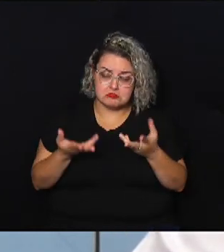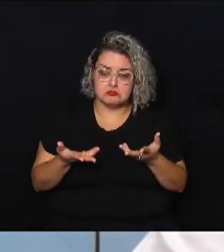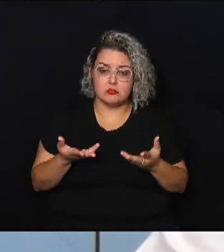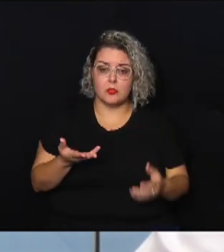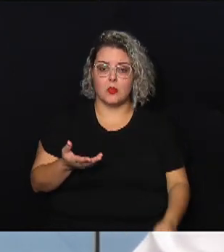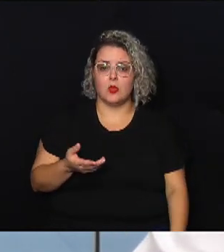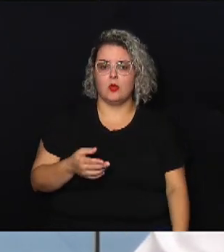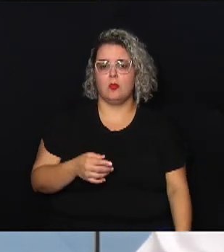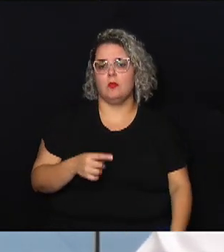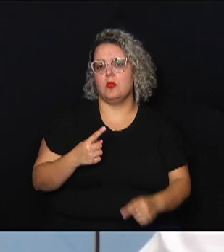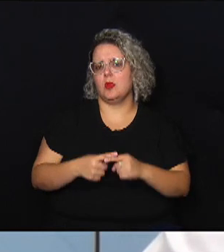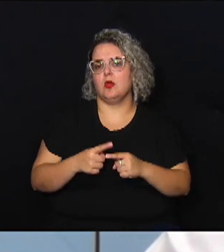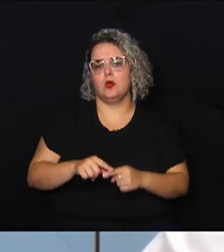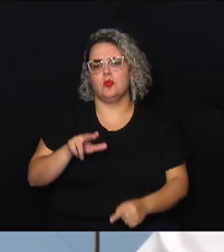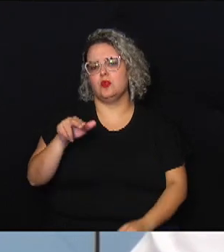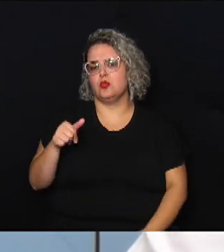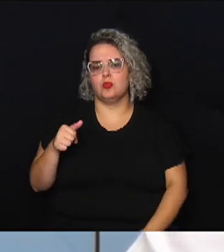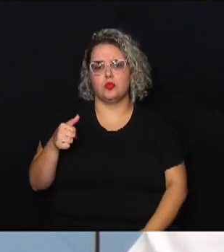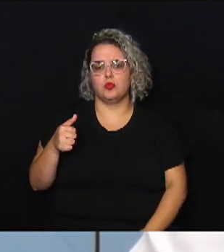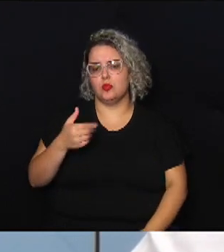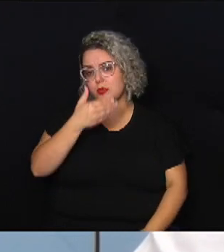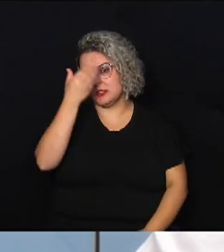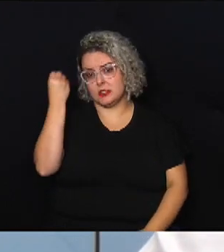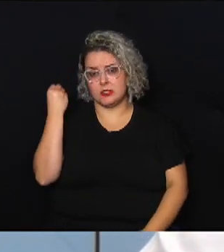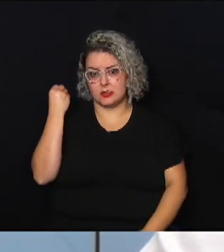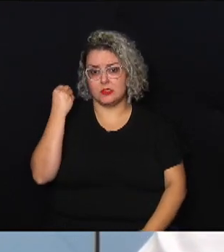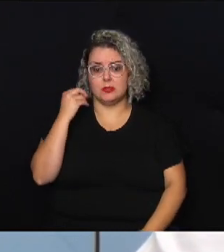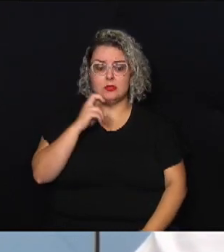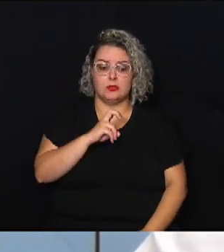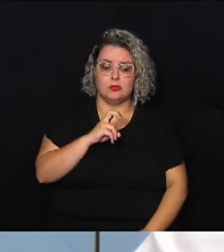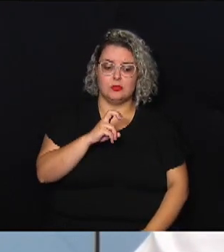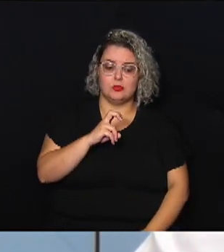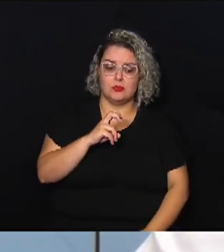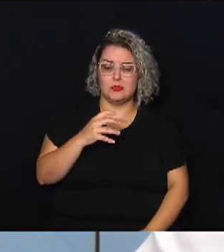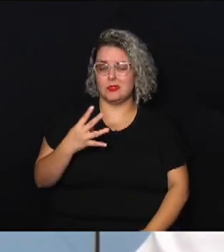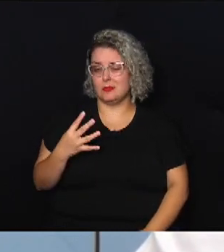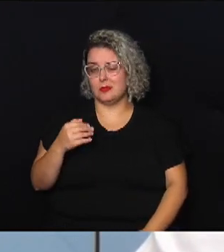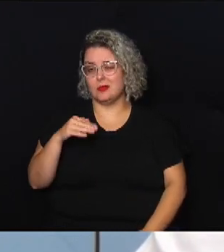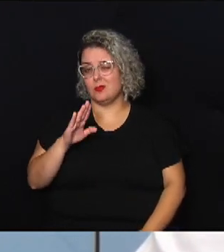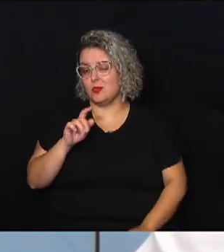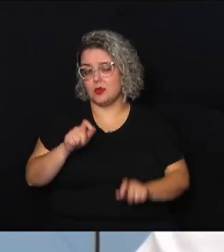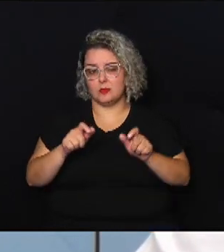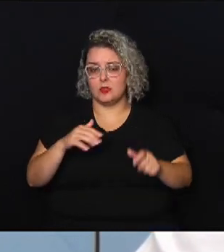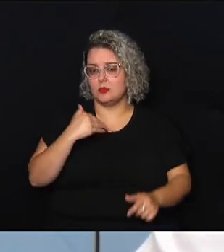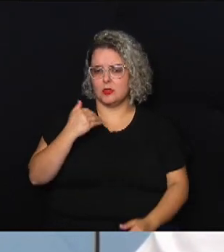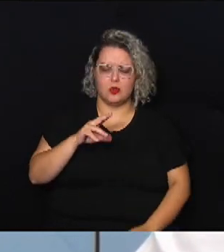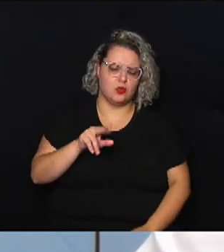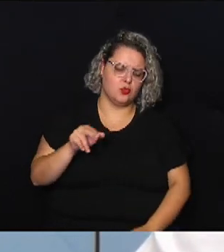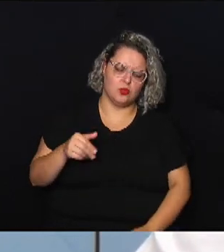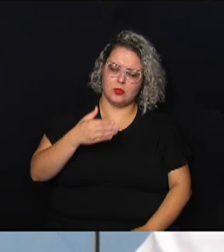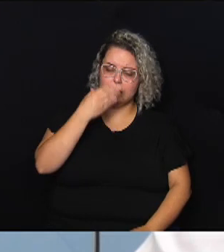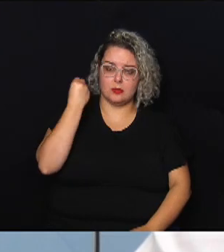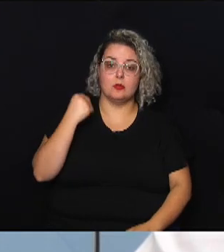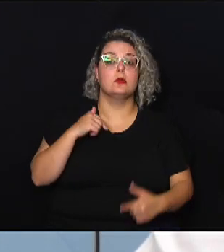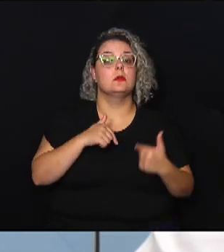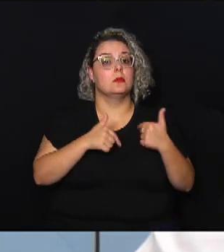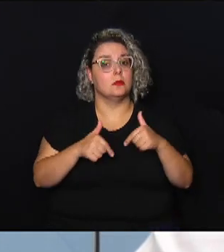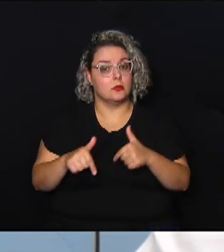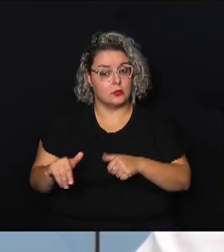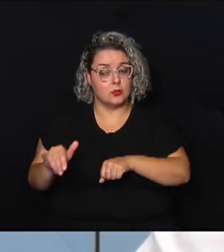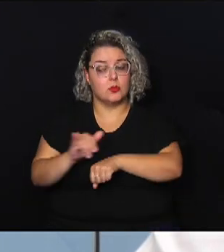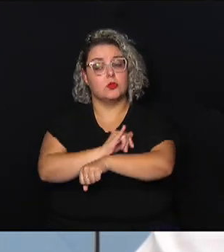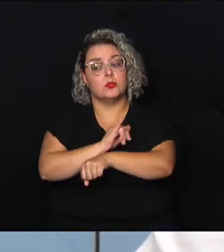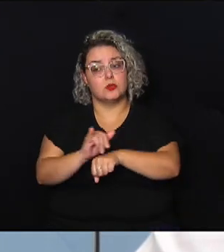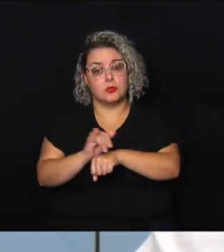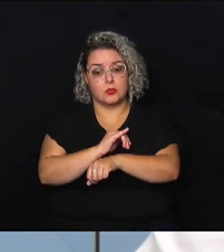jamais nós poderemos esquecer aqueles cinquenta e tantos que morreram nós vamos ter que trabalhar com ferramentas